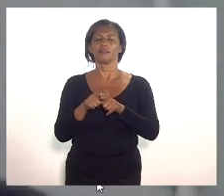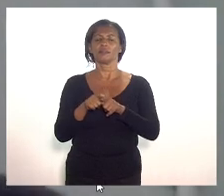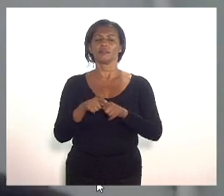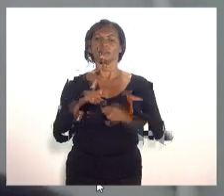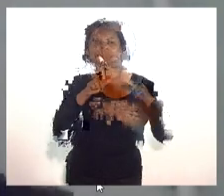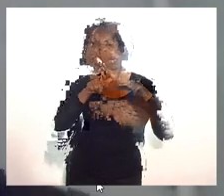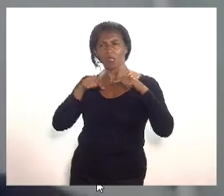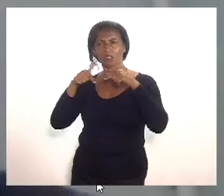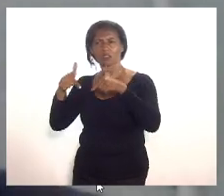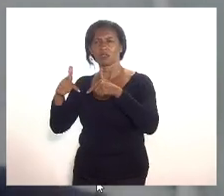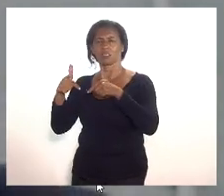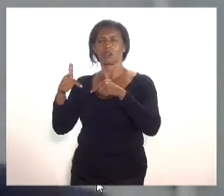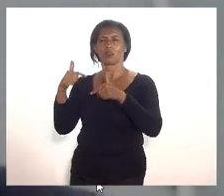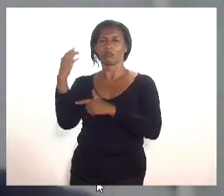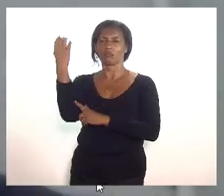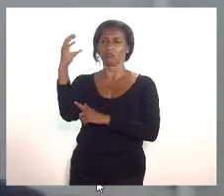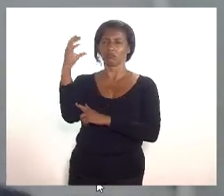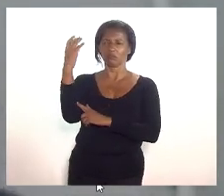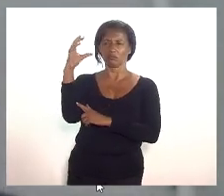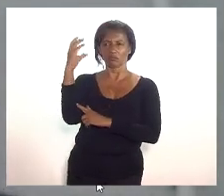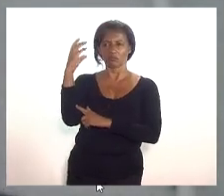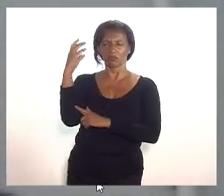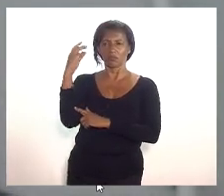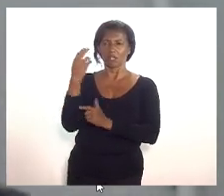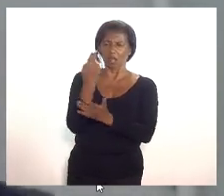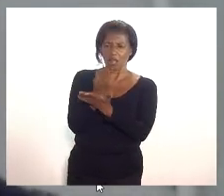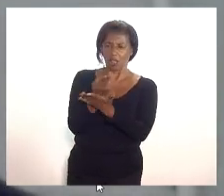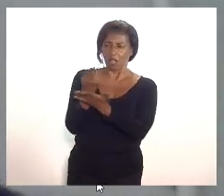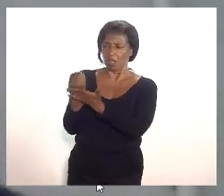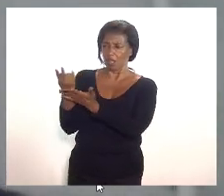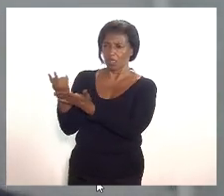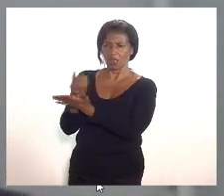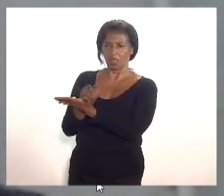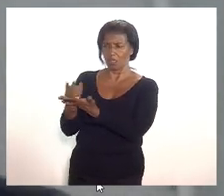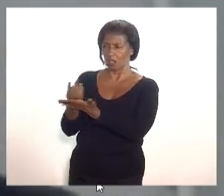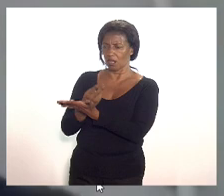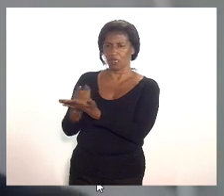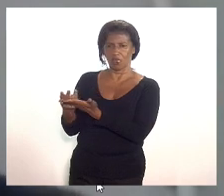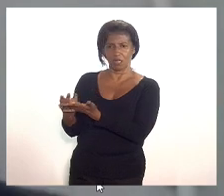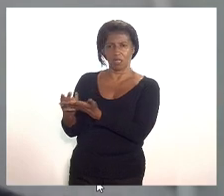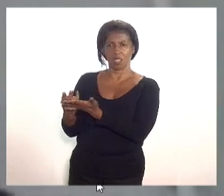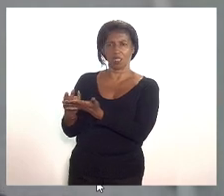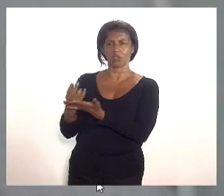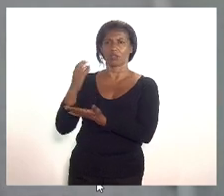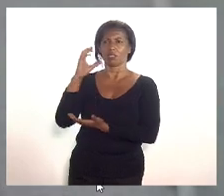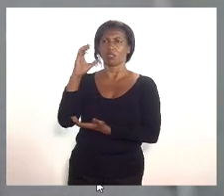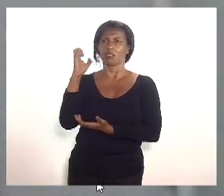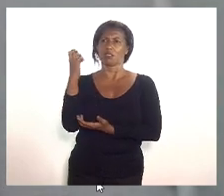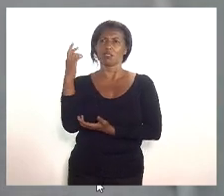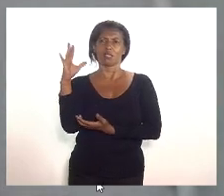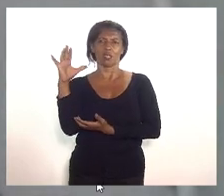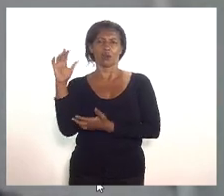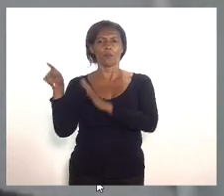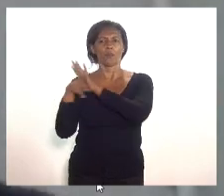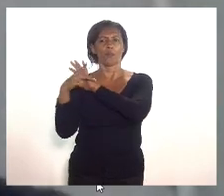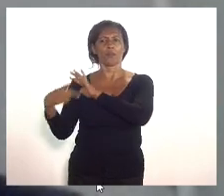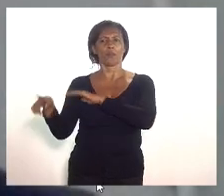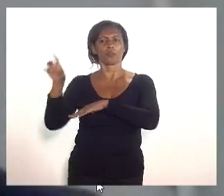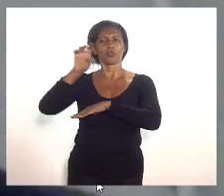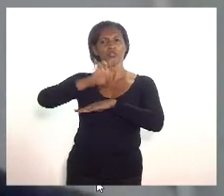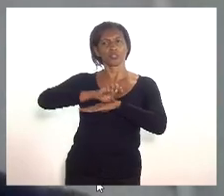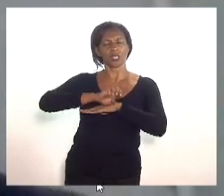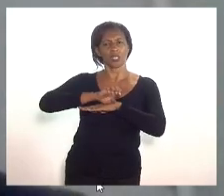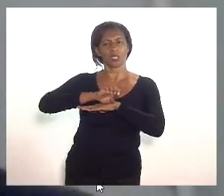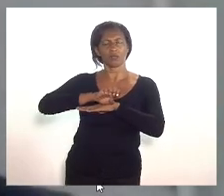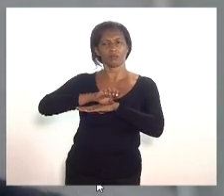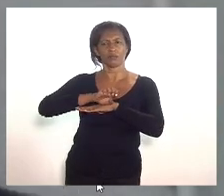acionando para que possa regular esses leitos através do sistema cerca do estado os leitos